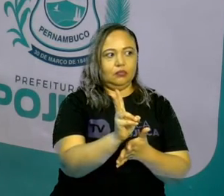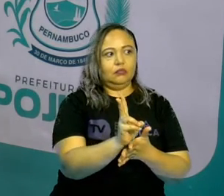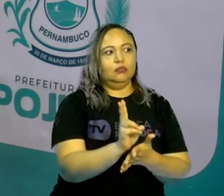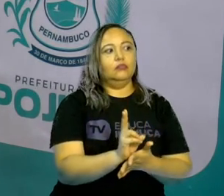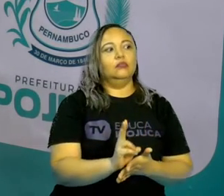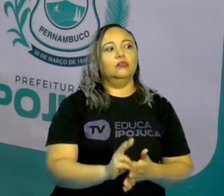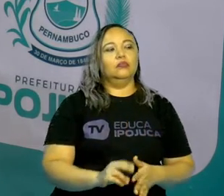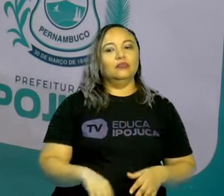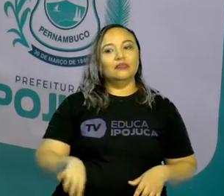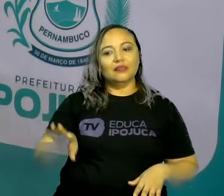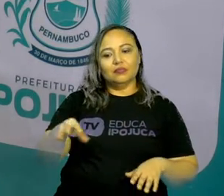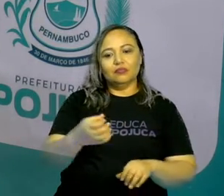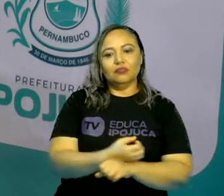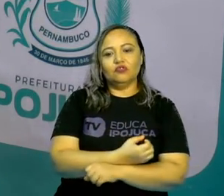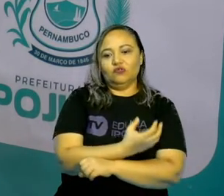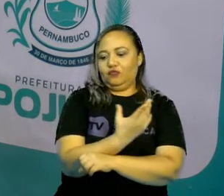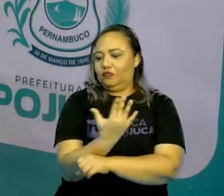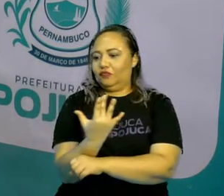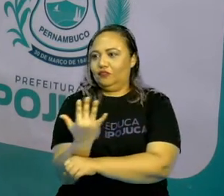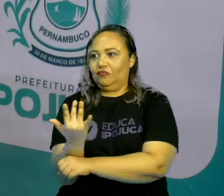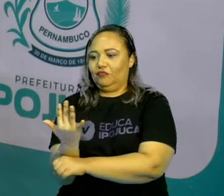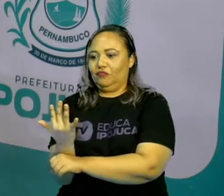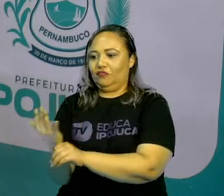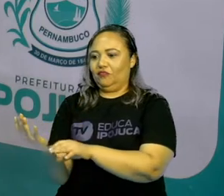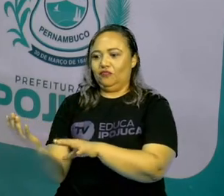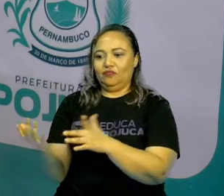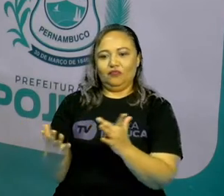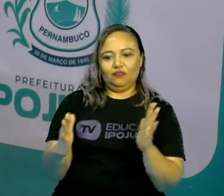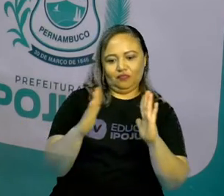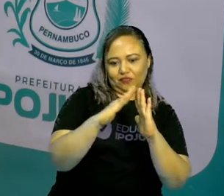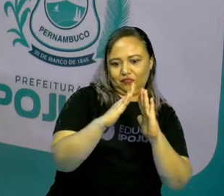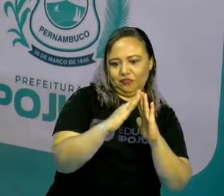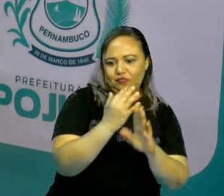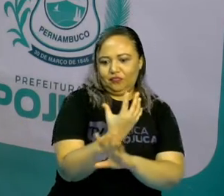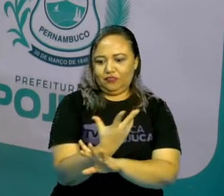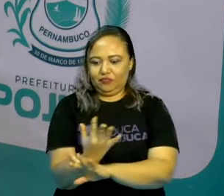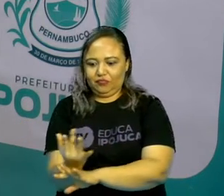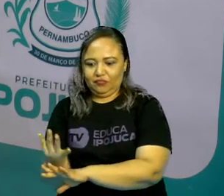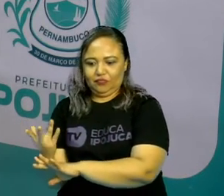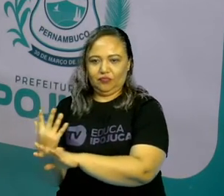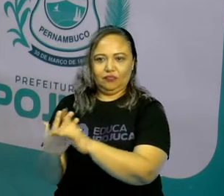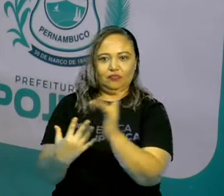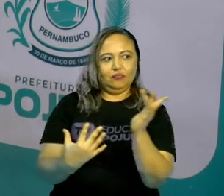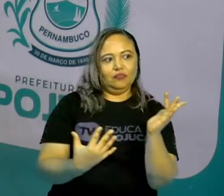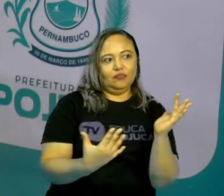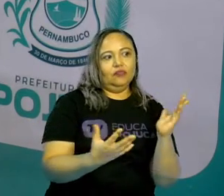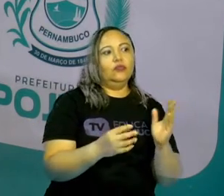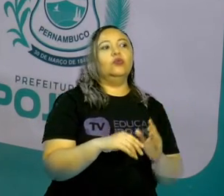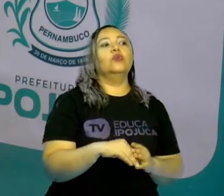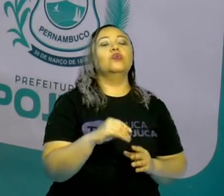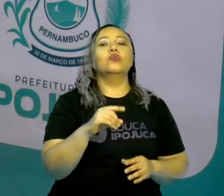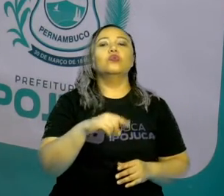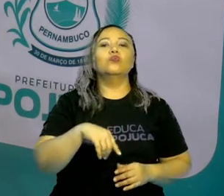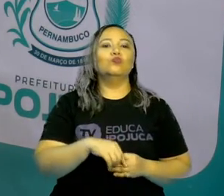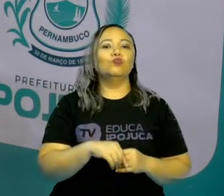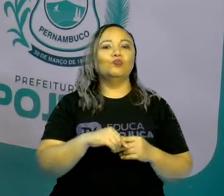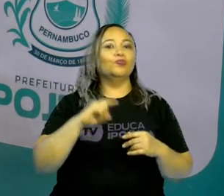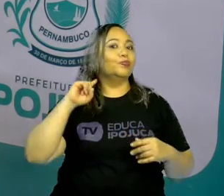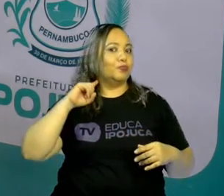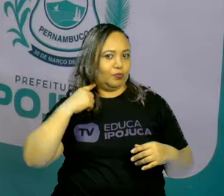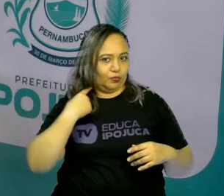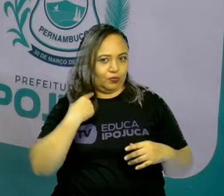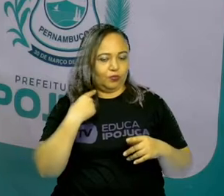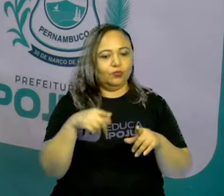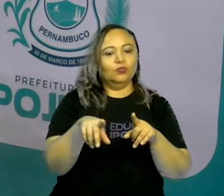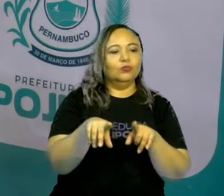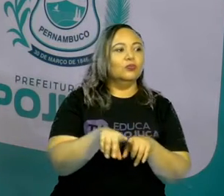encontra muito nos jardins. E também em algum e tudo que fica atrás de casa, a gente encontra esse tipo de animais. Assim como